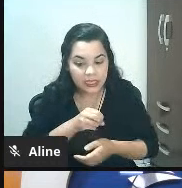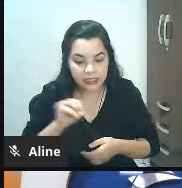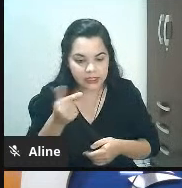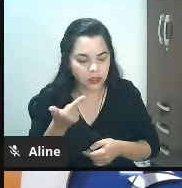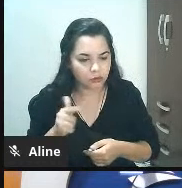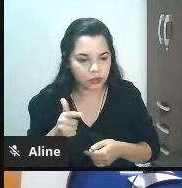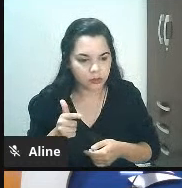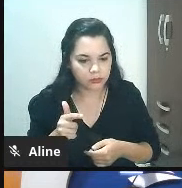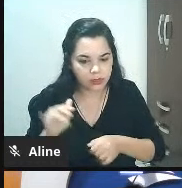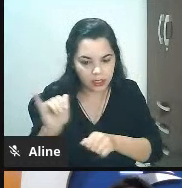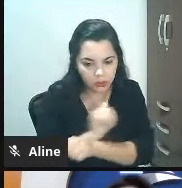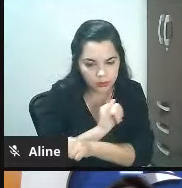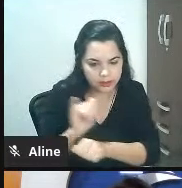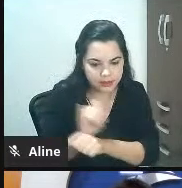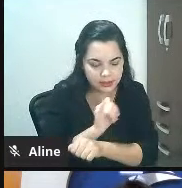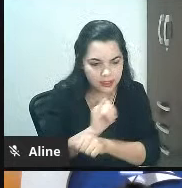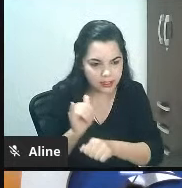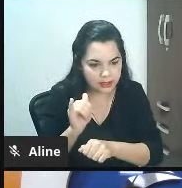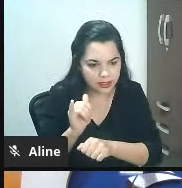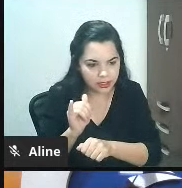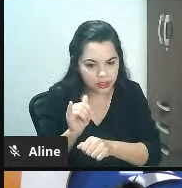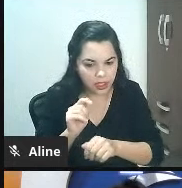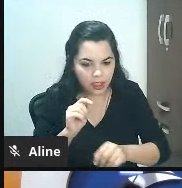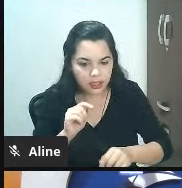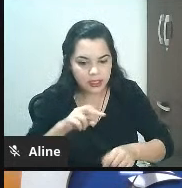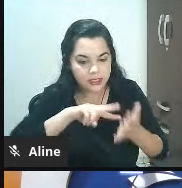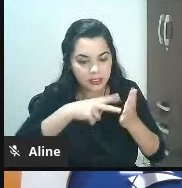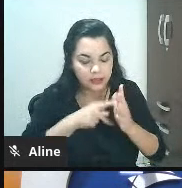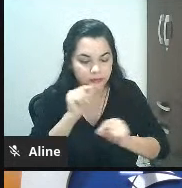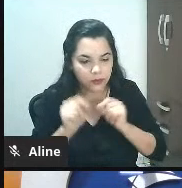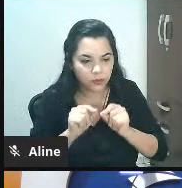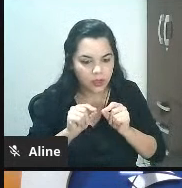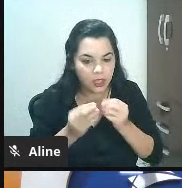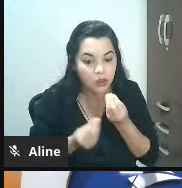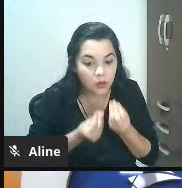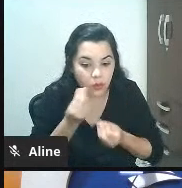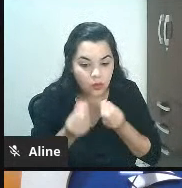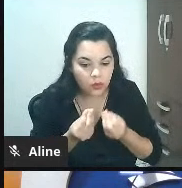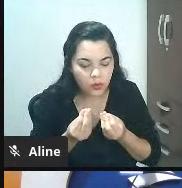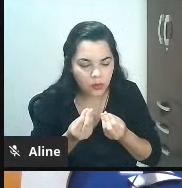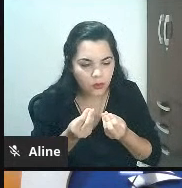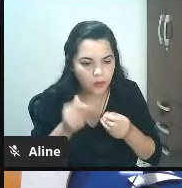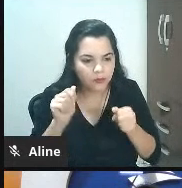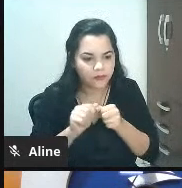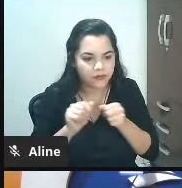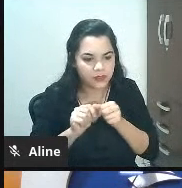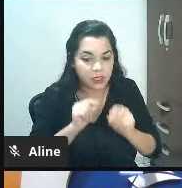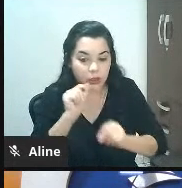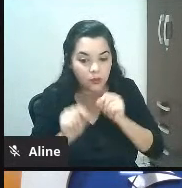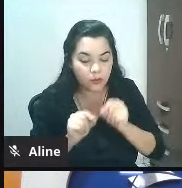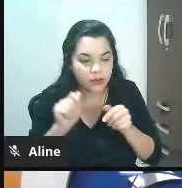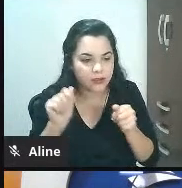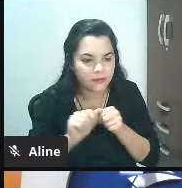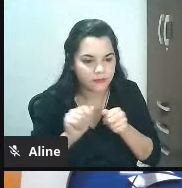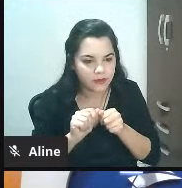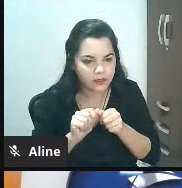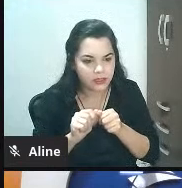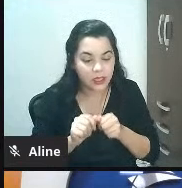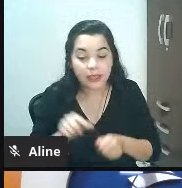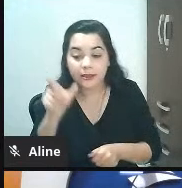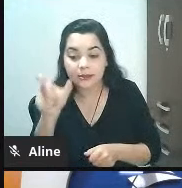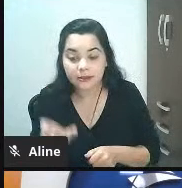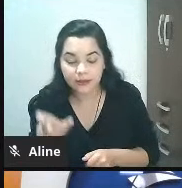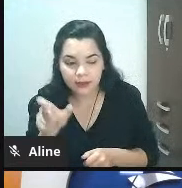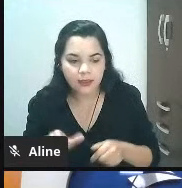estratégia é o que faremos tática é como faremos operacional é quem vai